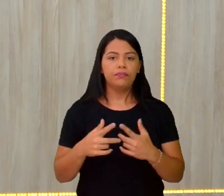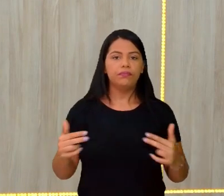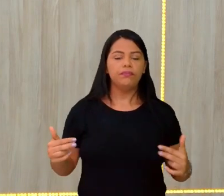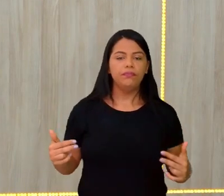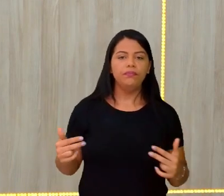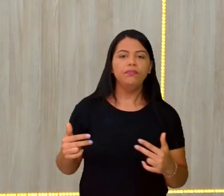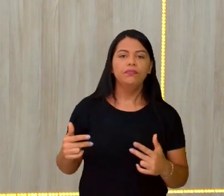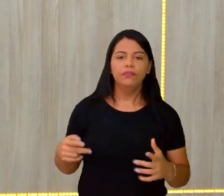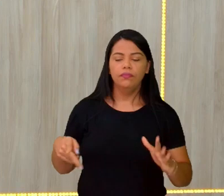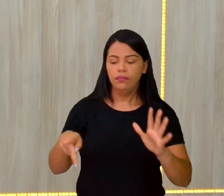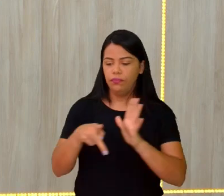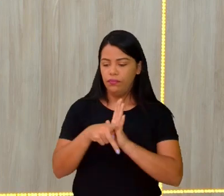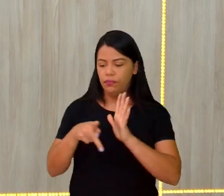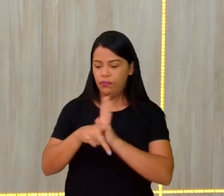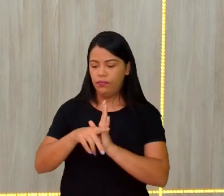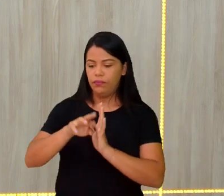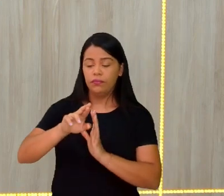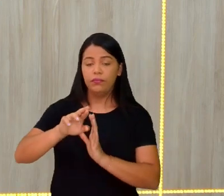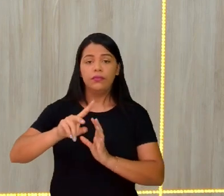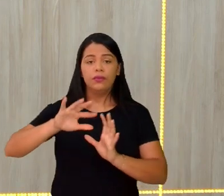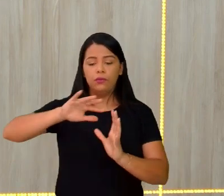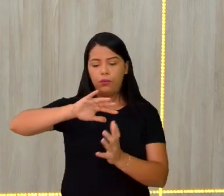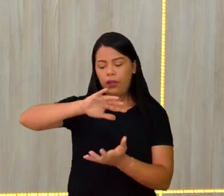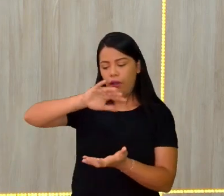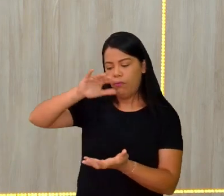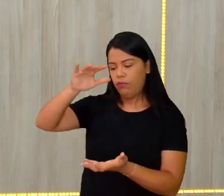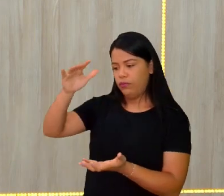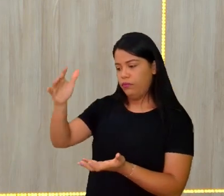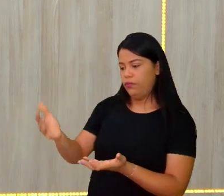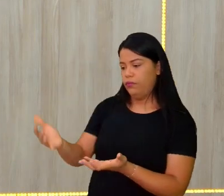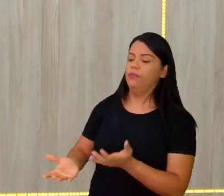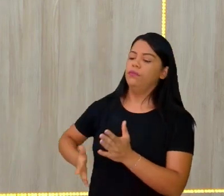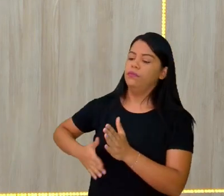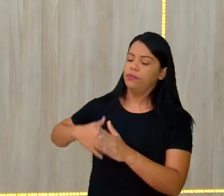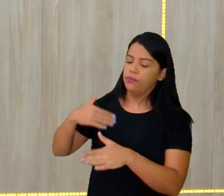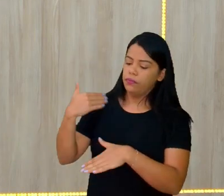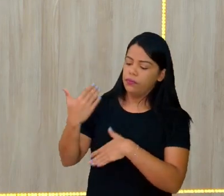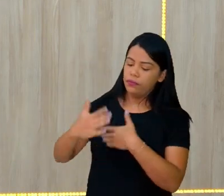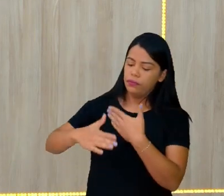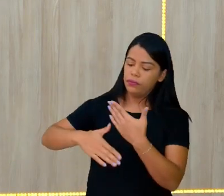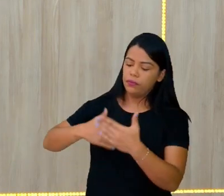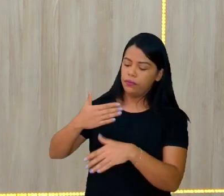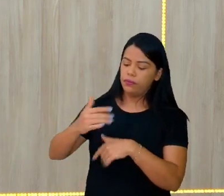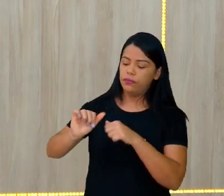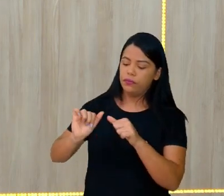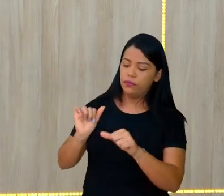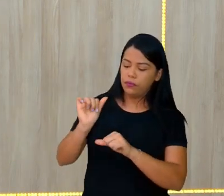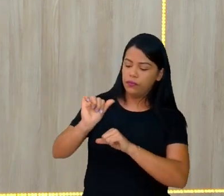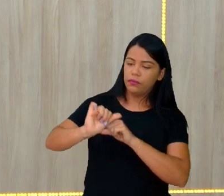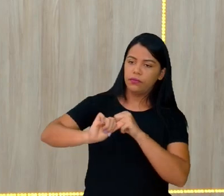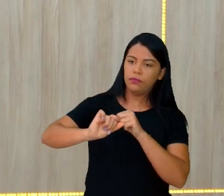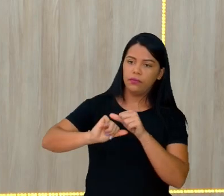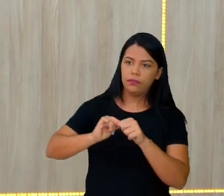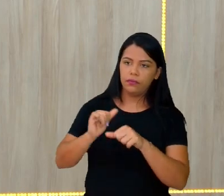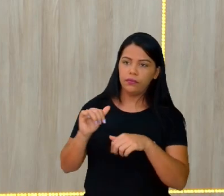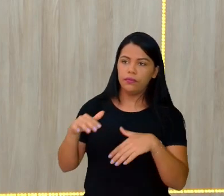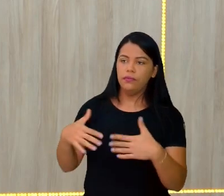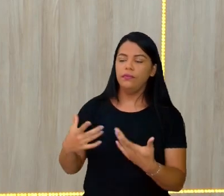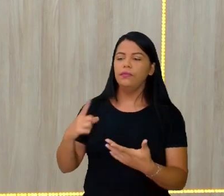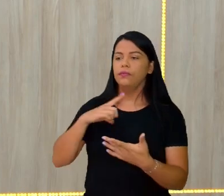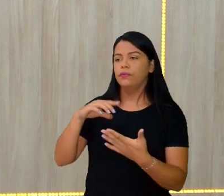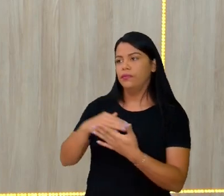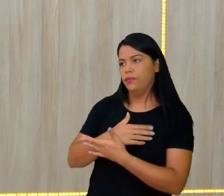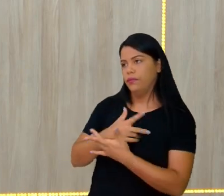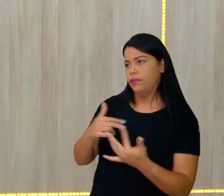as formas de relevos atuais, passaram por processos de transformações. E aí existiram alguns